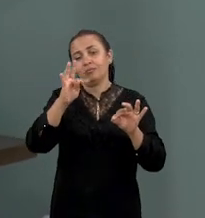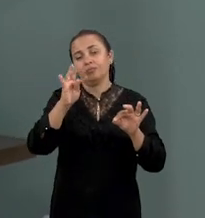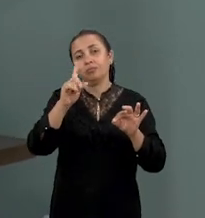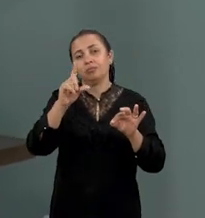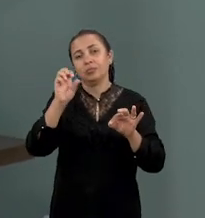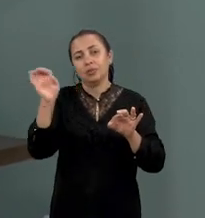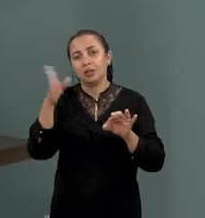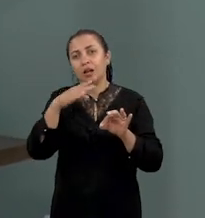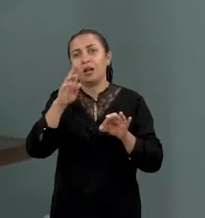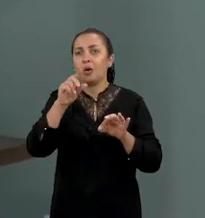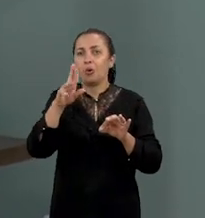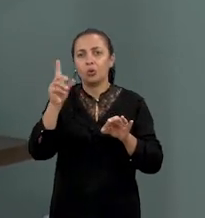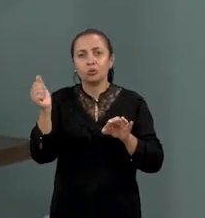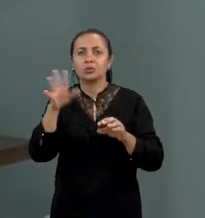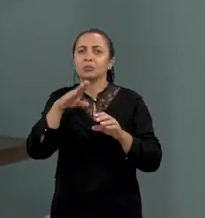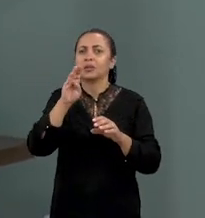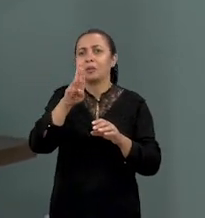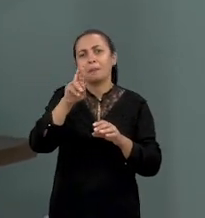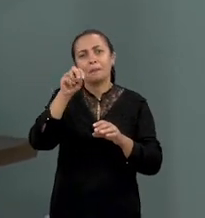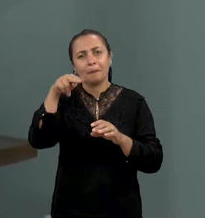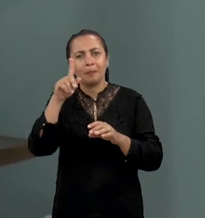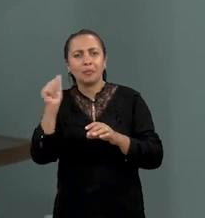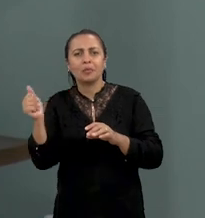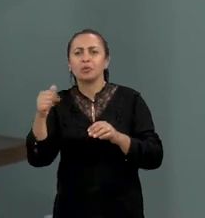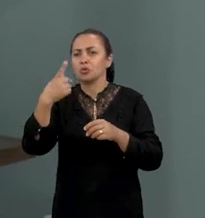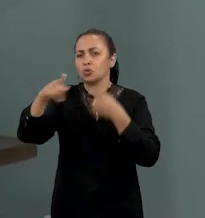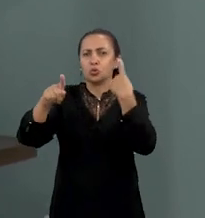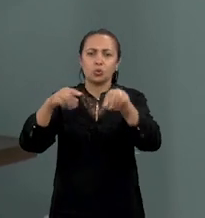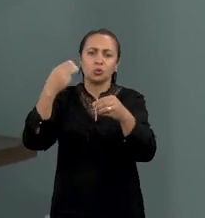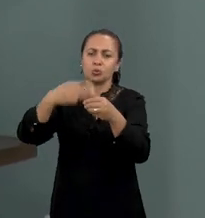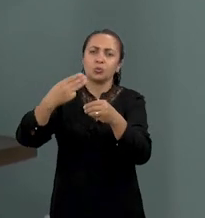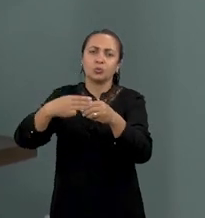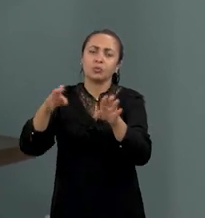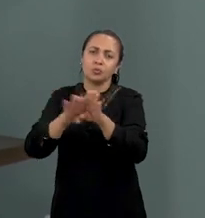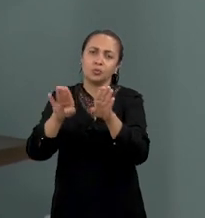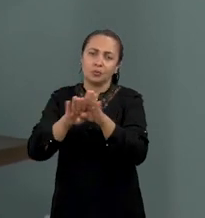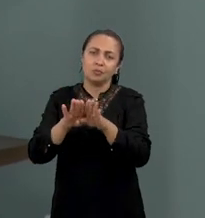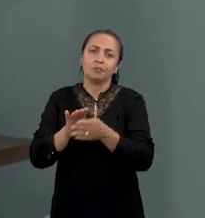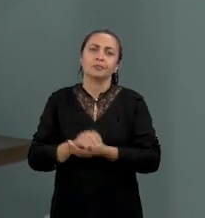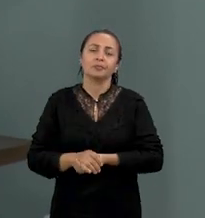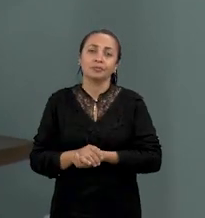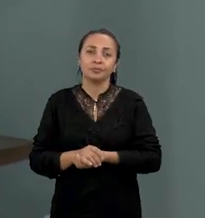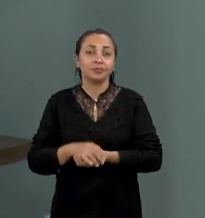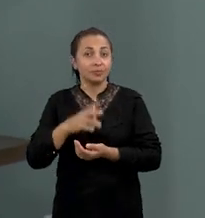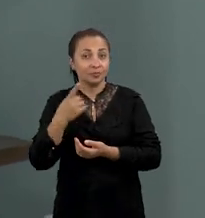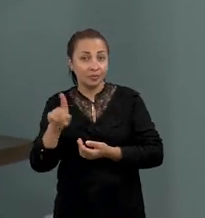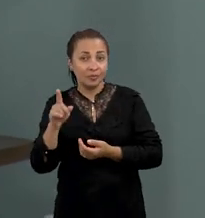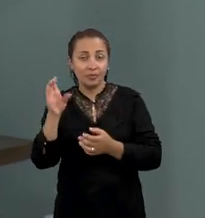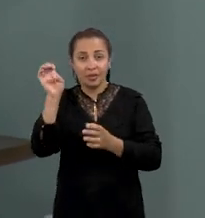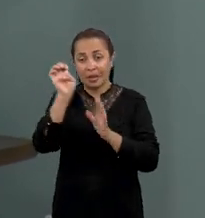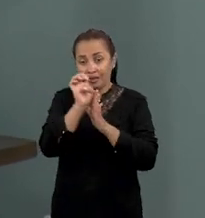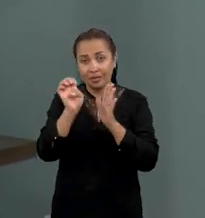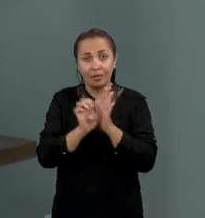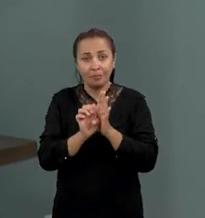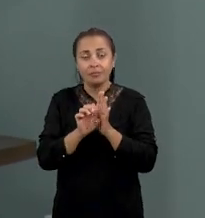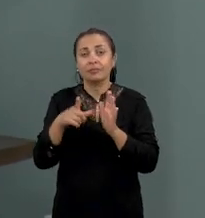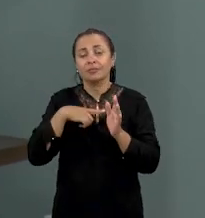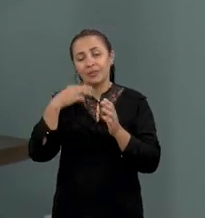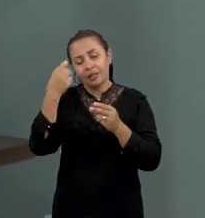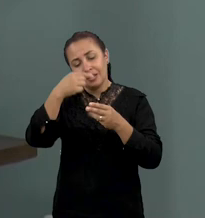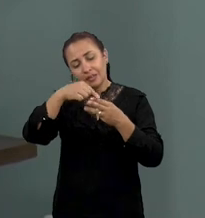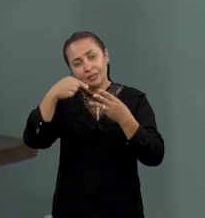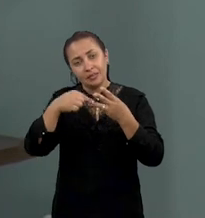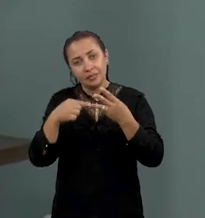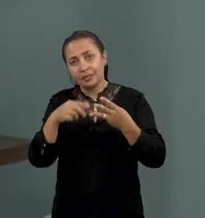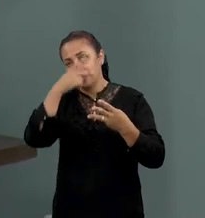do Rocha, mas Bom Sucesso, Brejo do Cruz, Brejo Santos e Riacho dos Cavalos. E nessa etapa, nós já temos